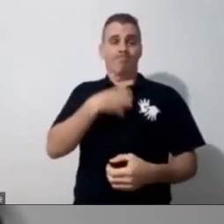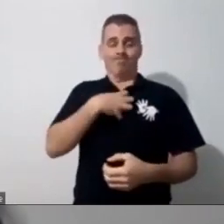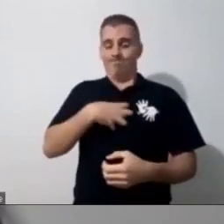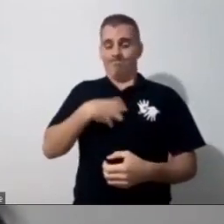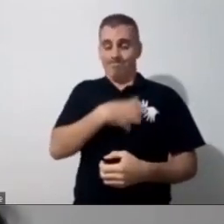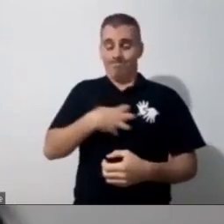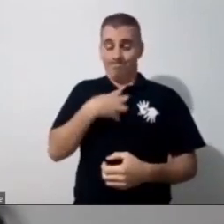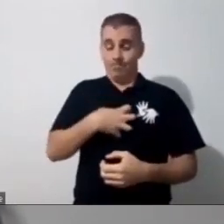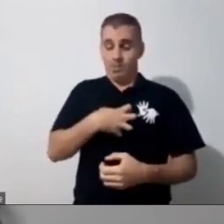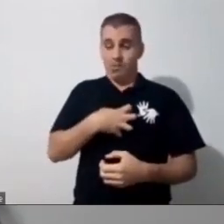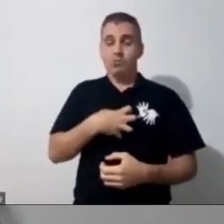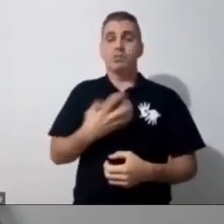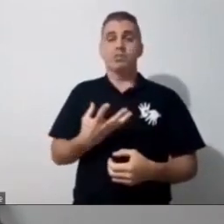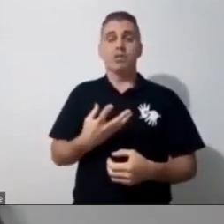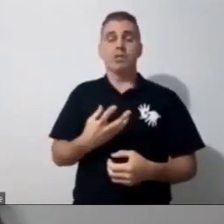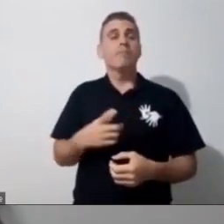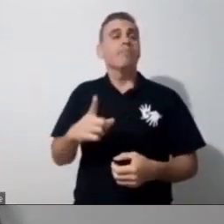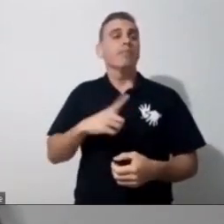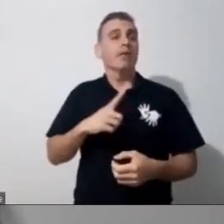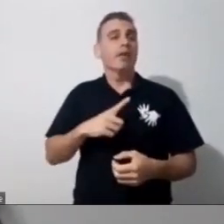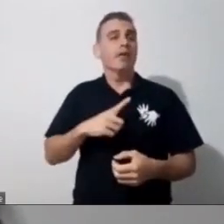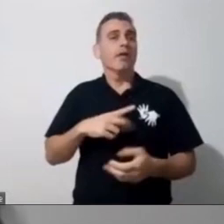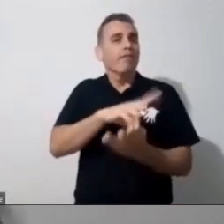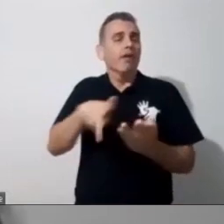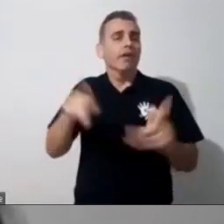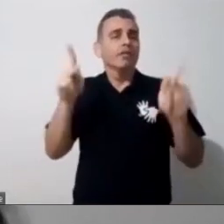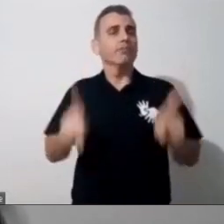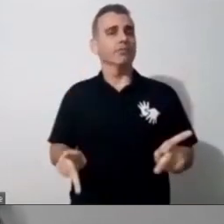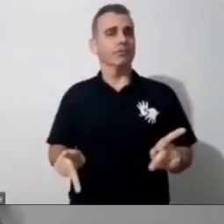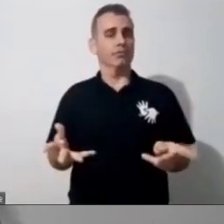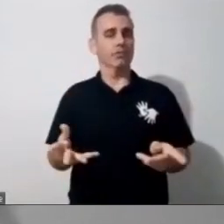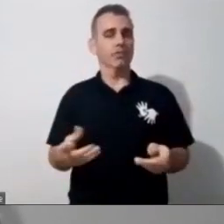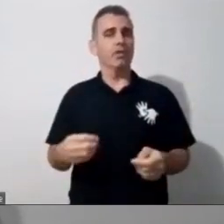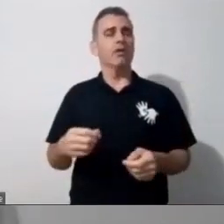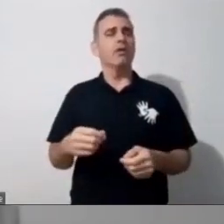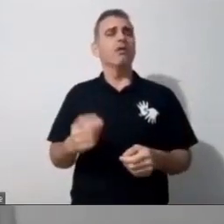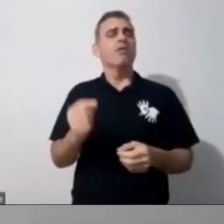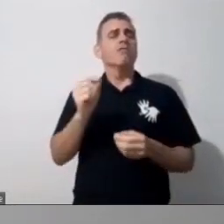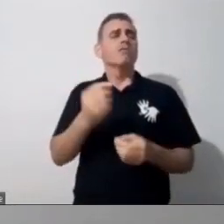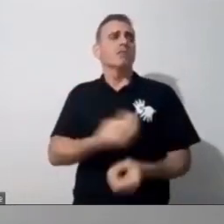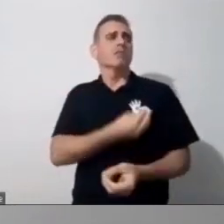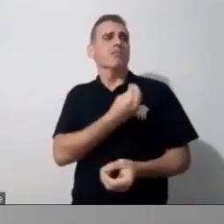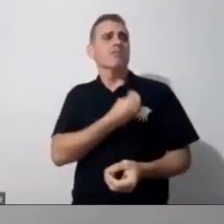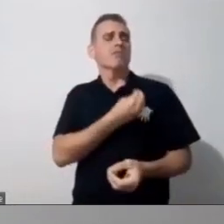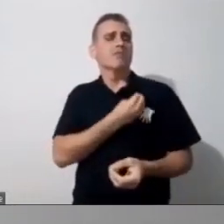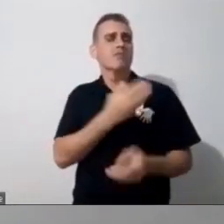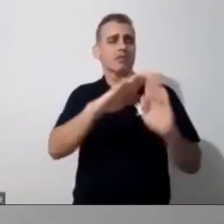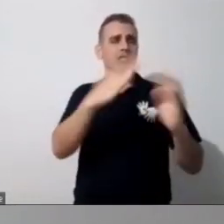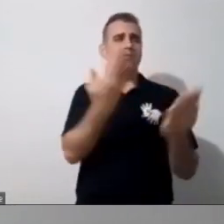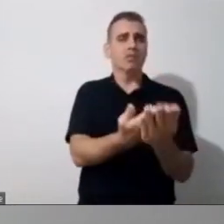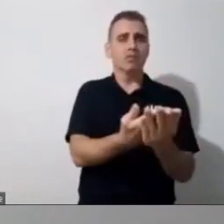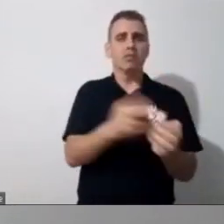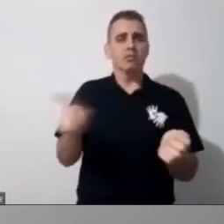muitos, né, e uma coisa que eu vivencio na escola é que é aquele professor não se sentir sozinho,